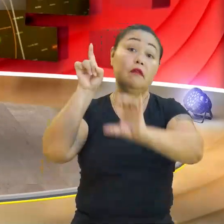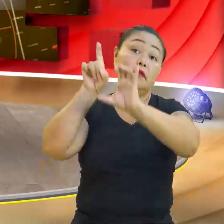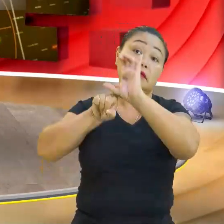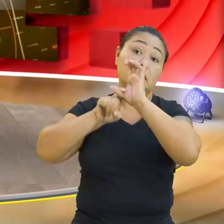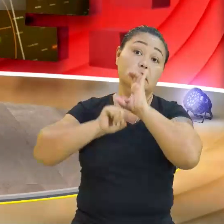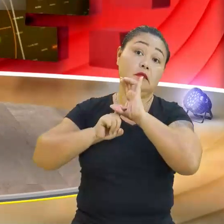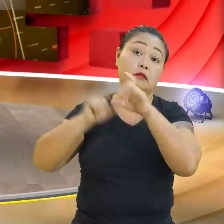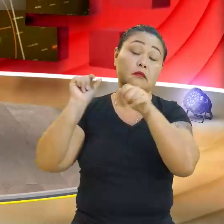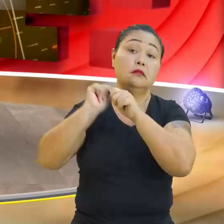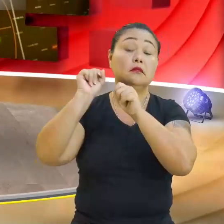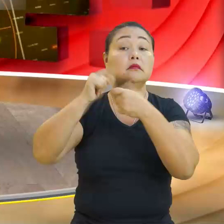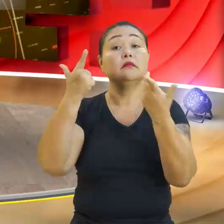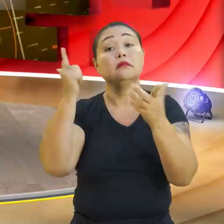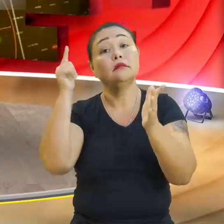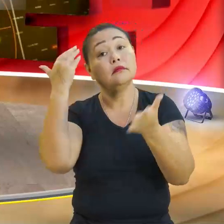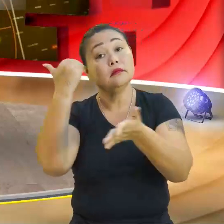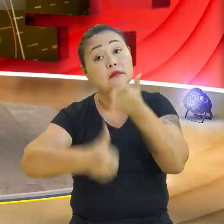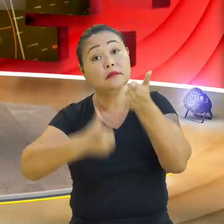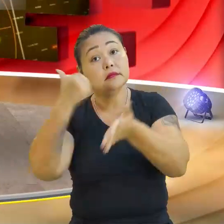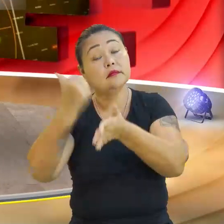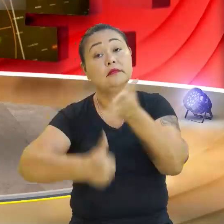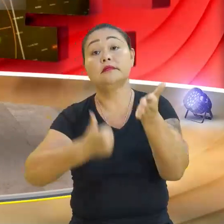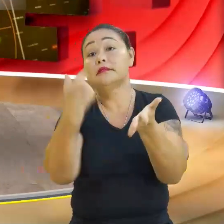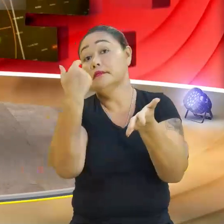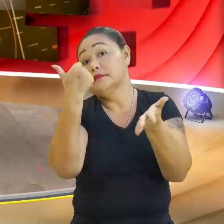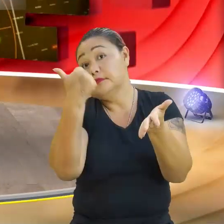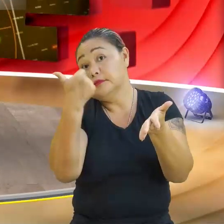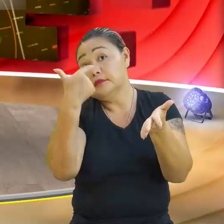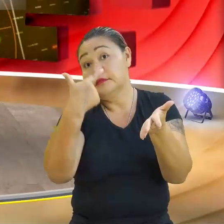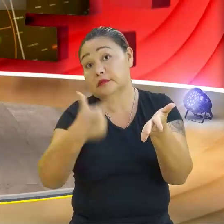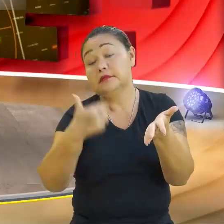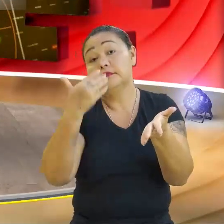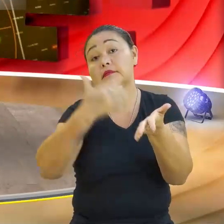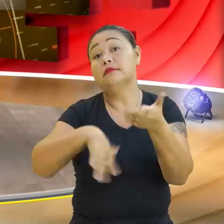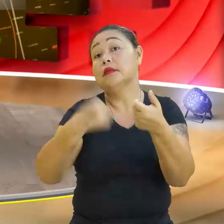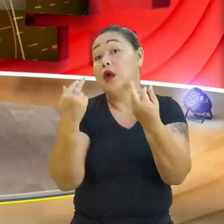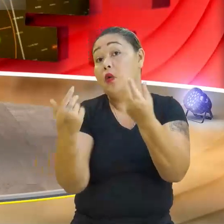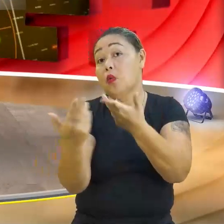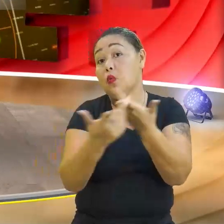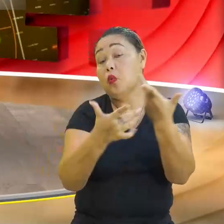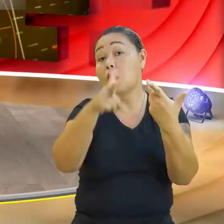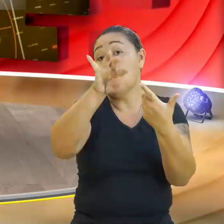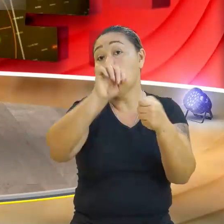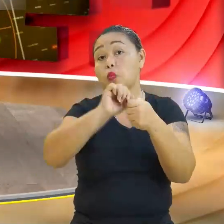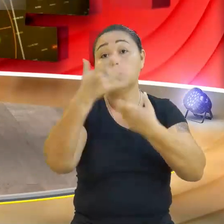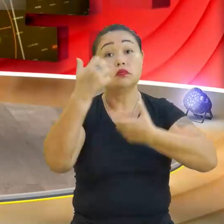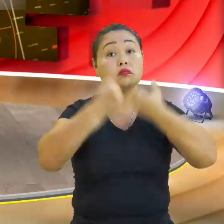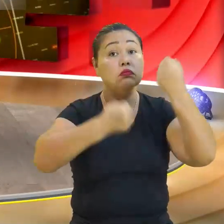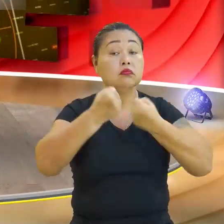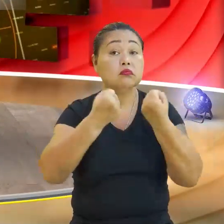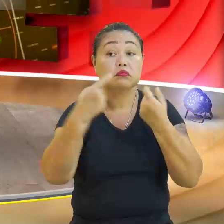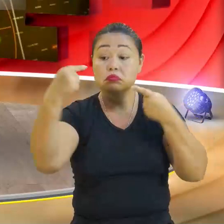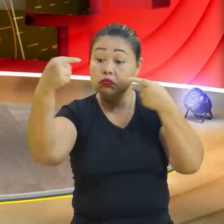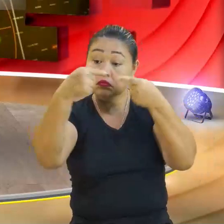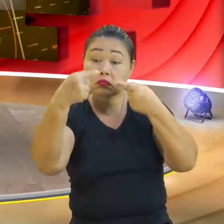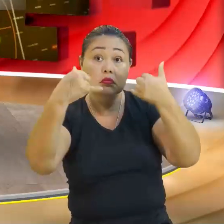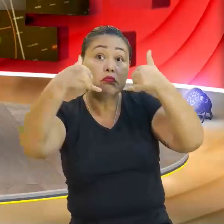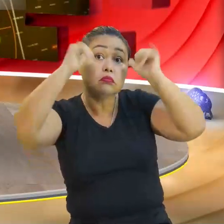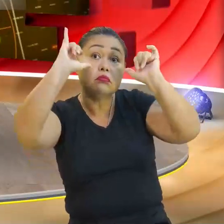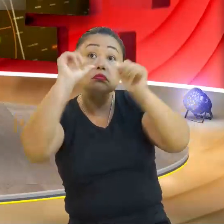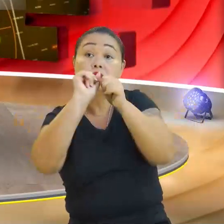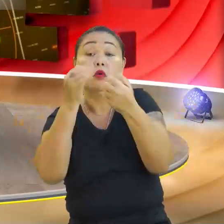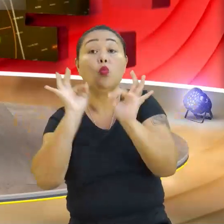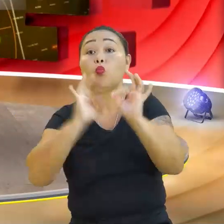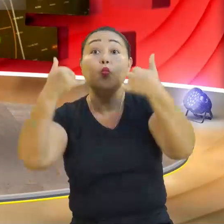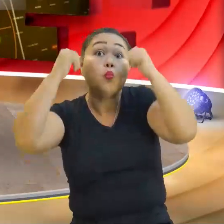menos um queijo, menos dois, porque eu vendi fiado para receber depois. É igual a quantidade de litros de leite com relação às vacas, Não como. Não tem vaca nenhuma.